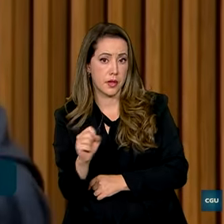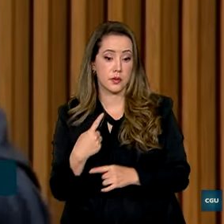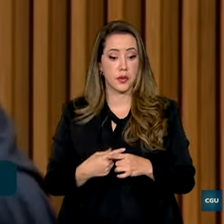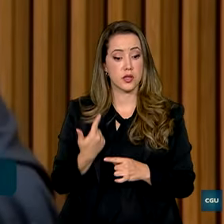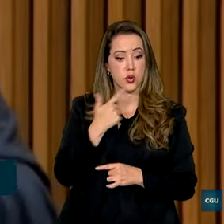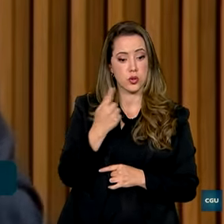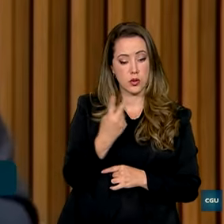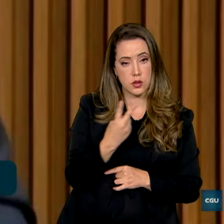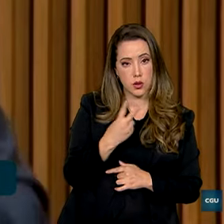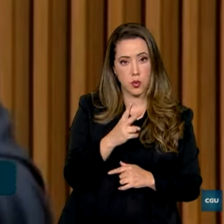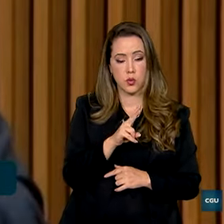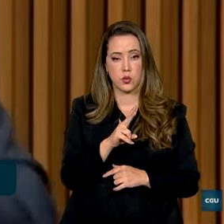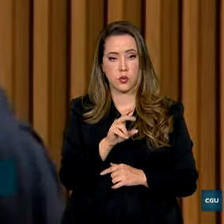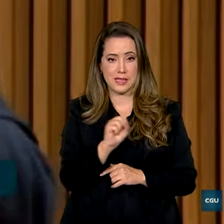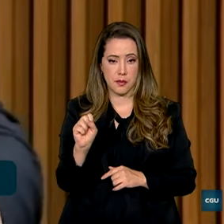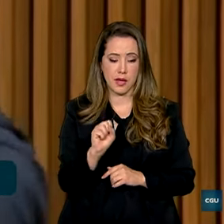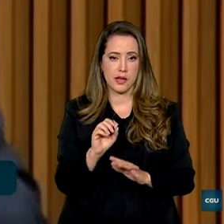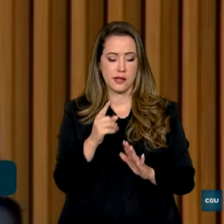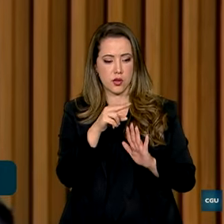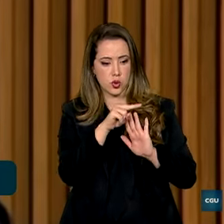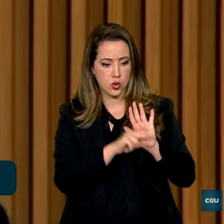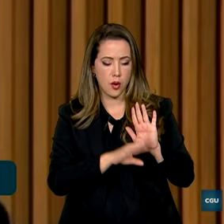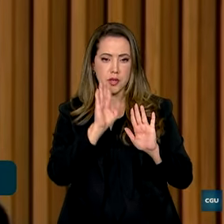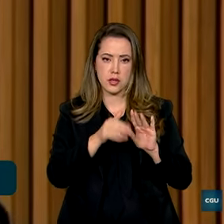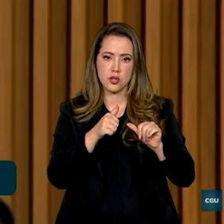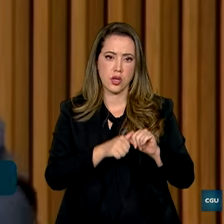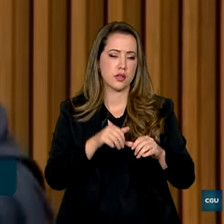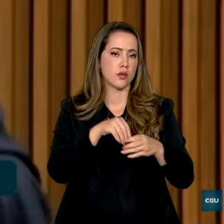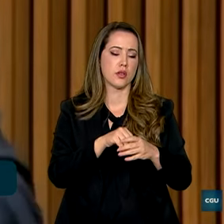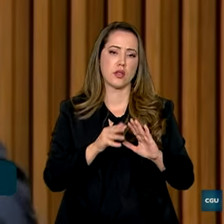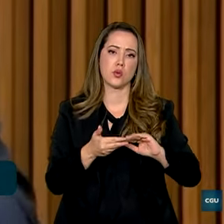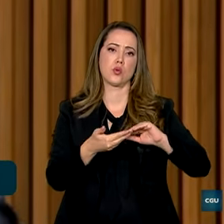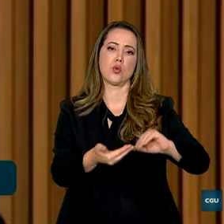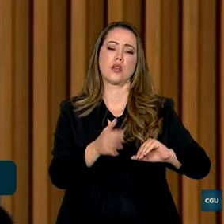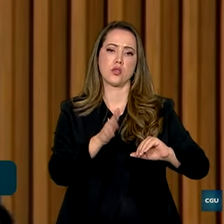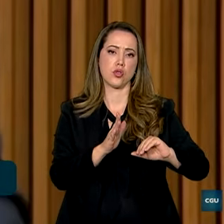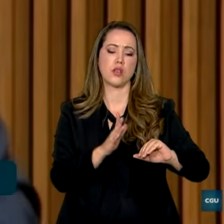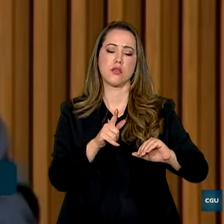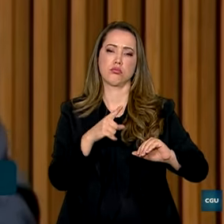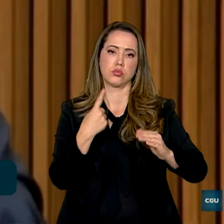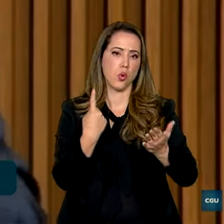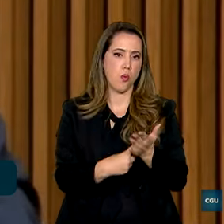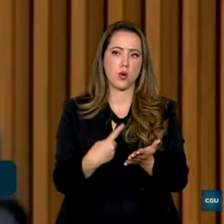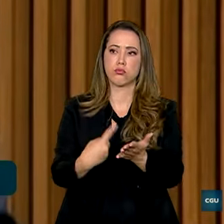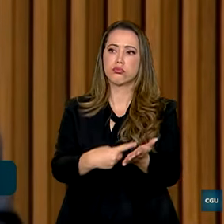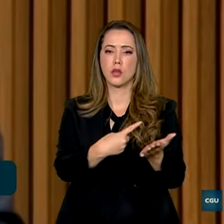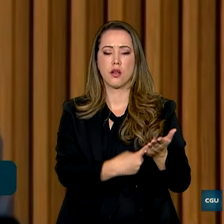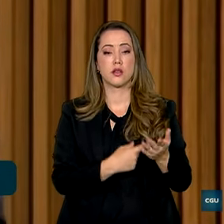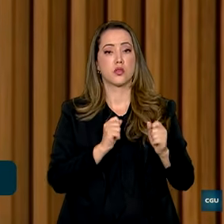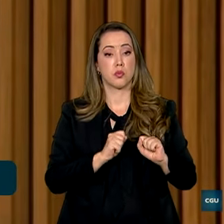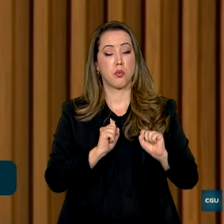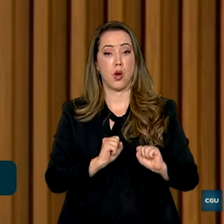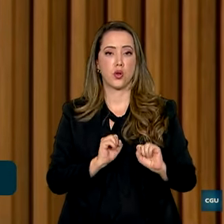esse conjunto de medidas que já estão no Congresso Nacional, já estão endereçadas, a gente pode terminar